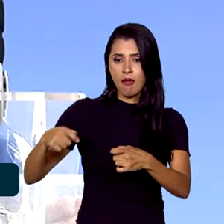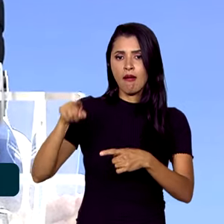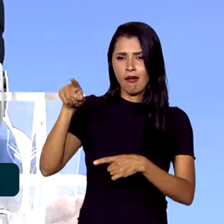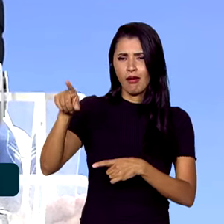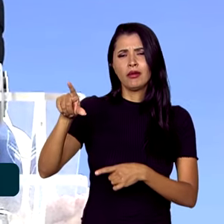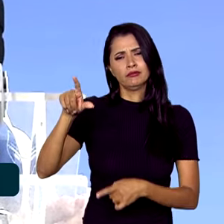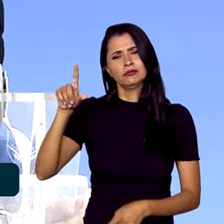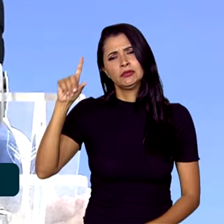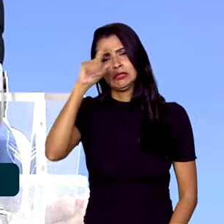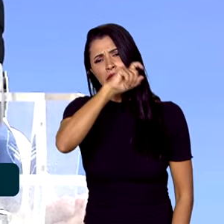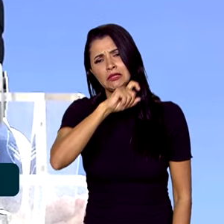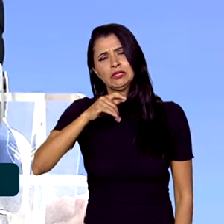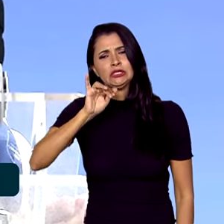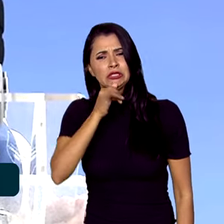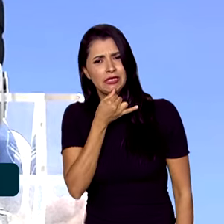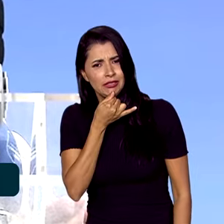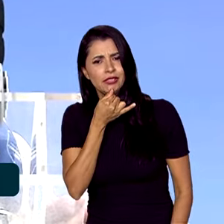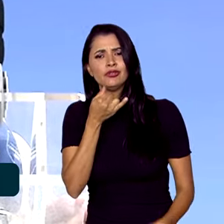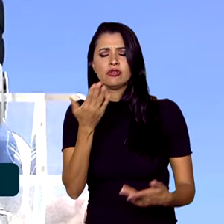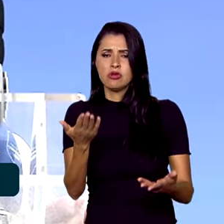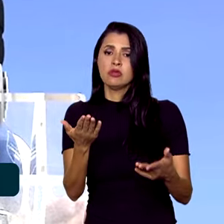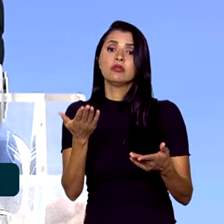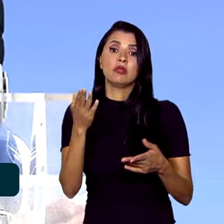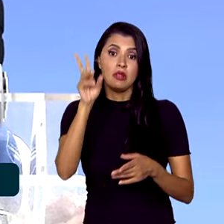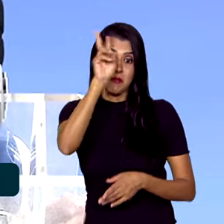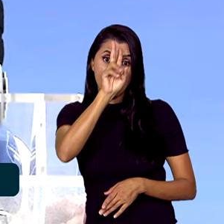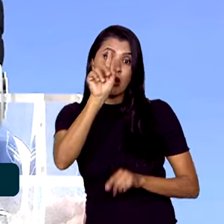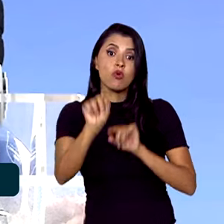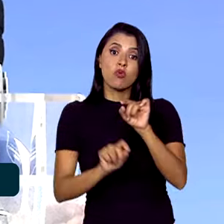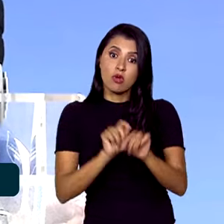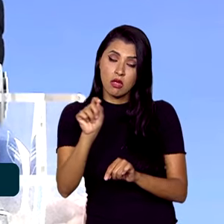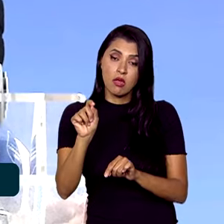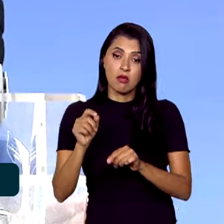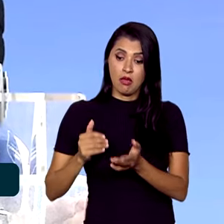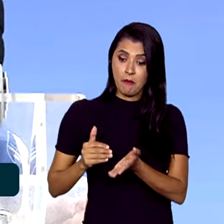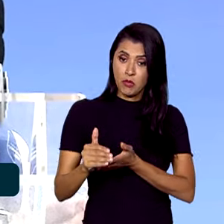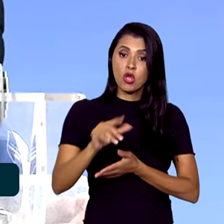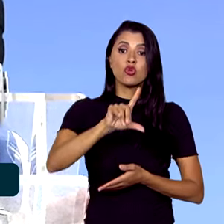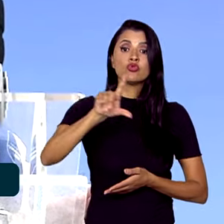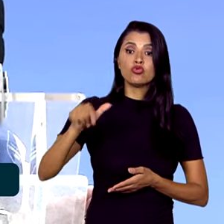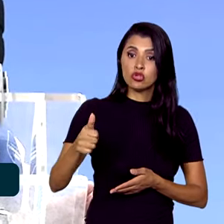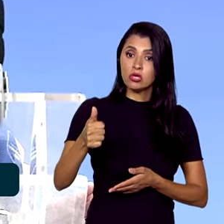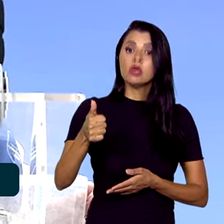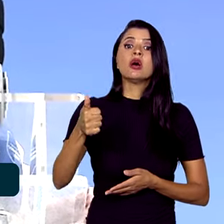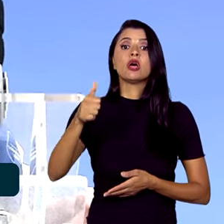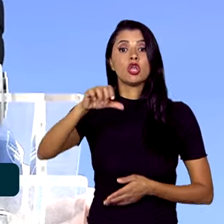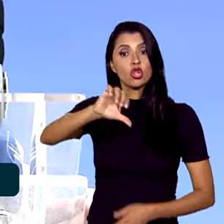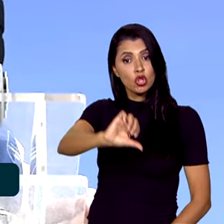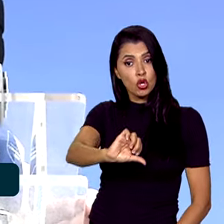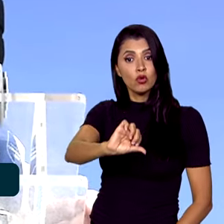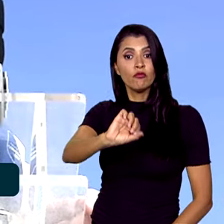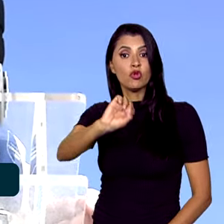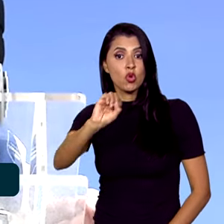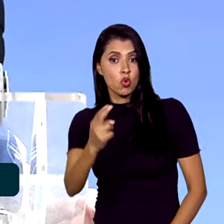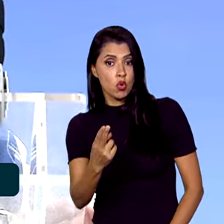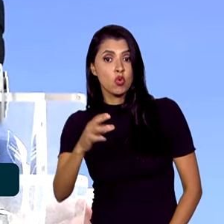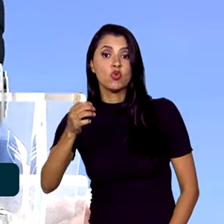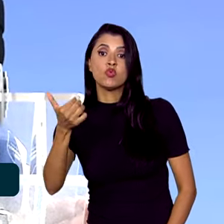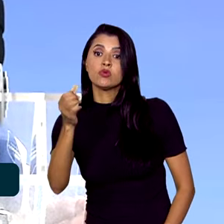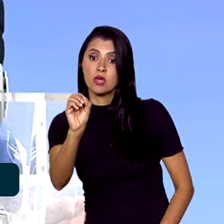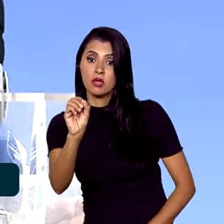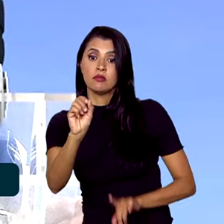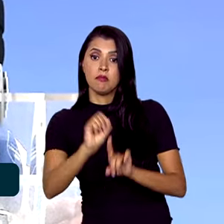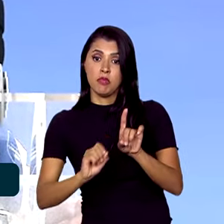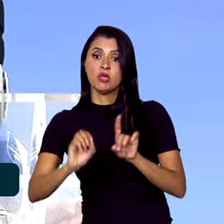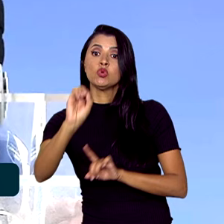doloroso. E gostaria só de lembrar de que, a partir do dia 9 ou 10 de outubro, com